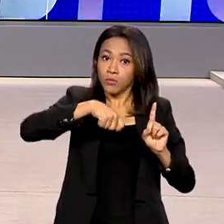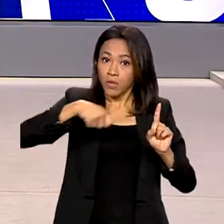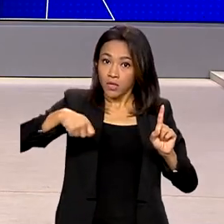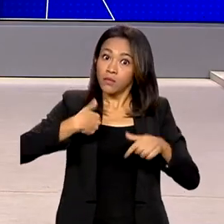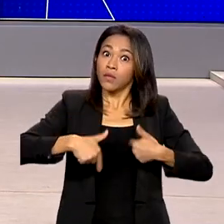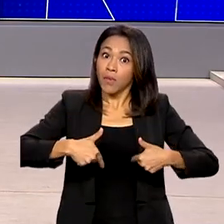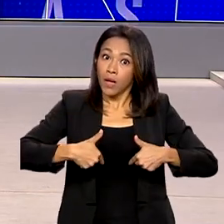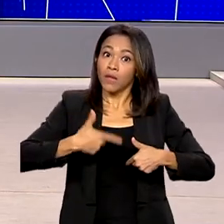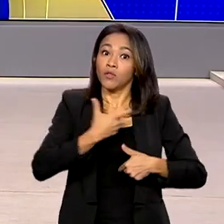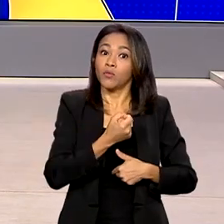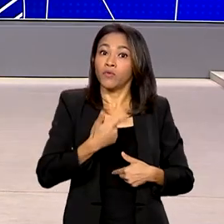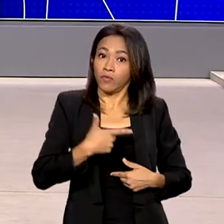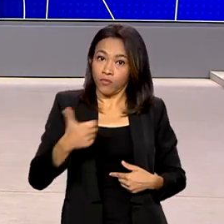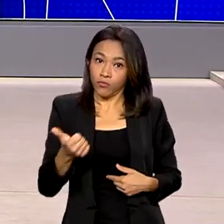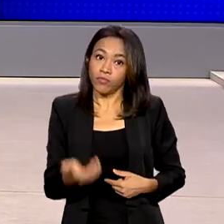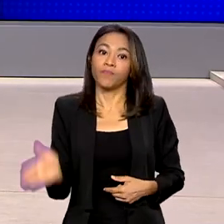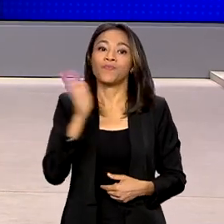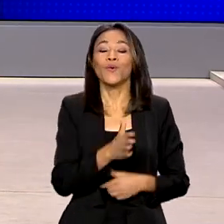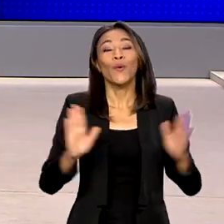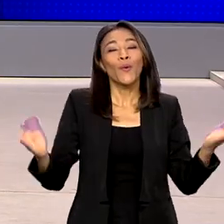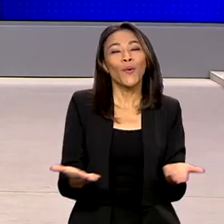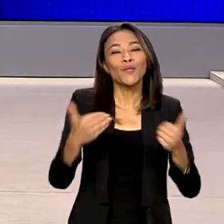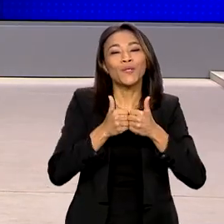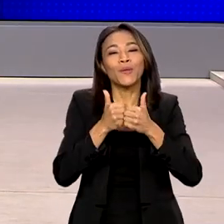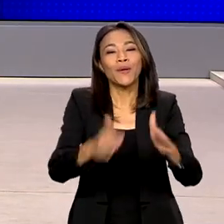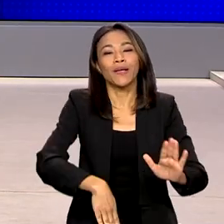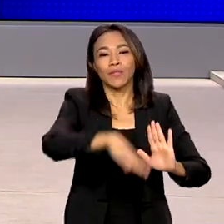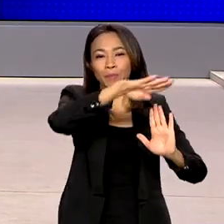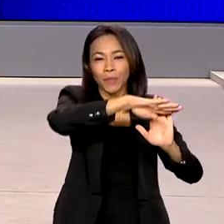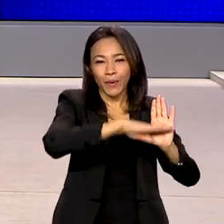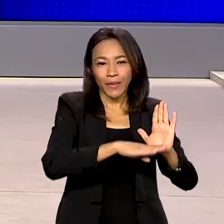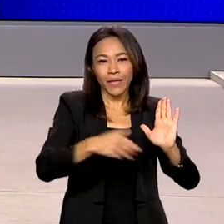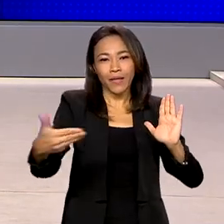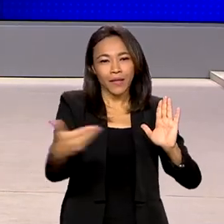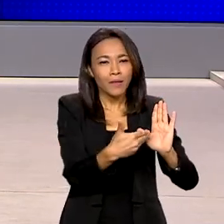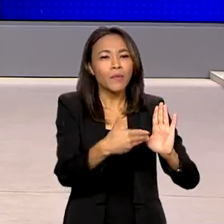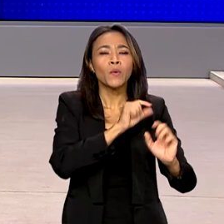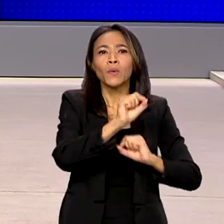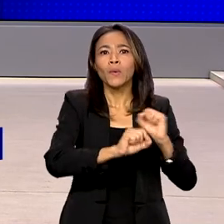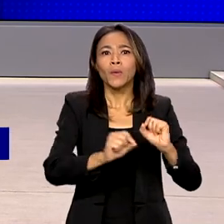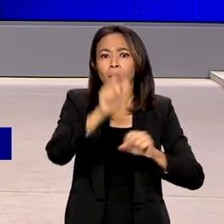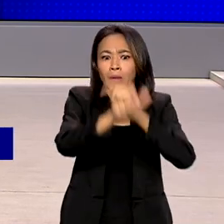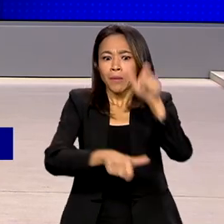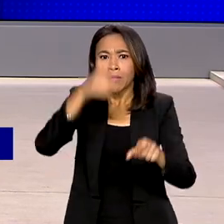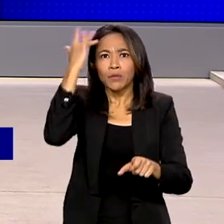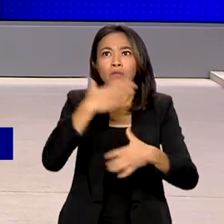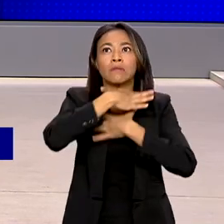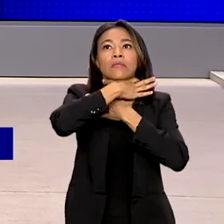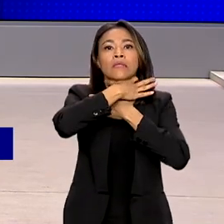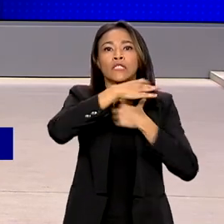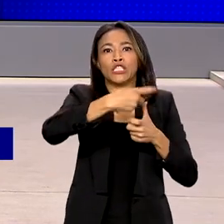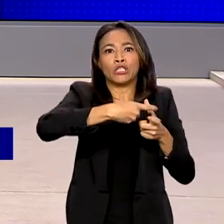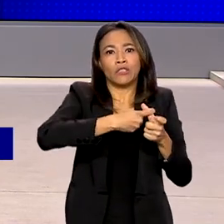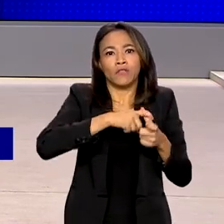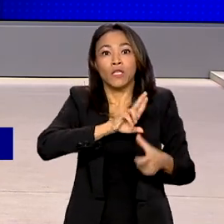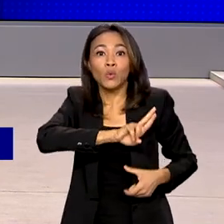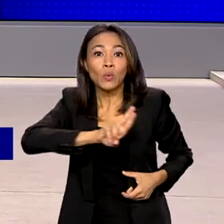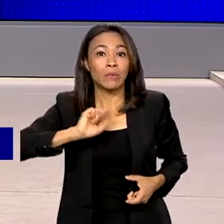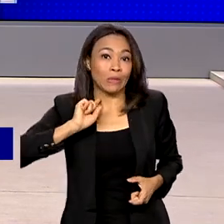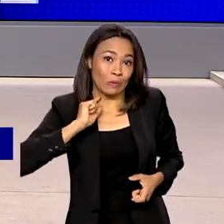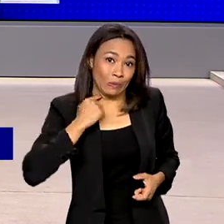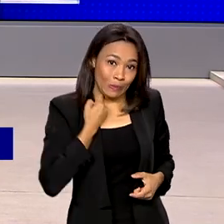Começa a valer hoje o Desenrola Brasil. O programa é voltado para aquelas pessoas que têm dívidas e que estão com o nome